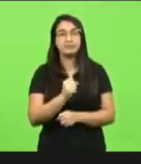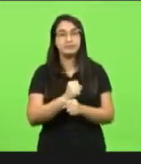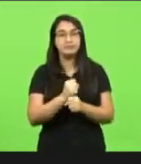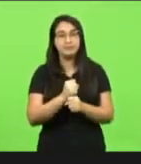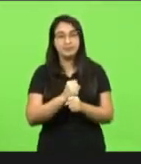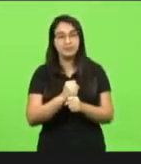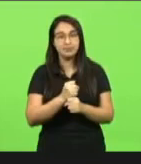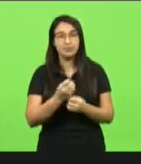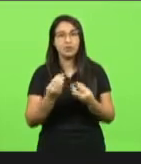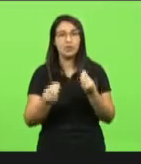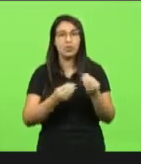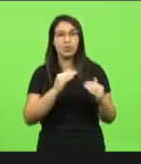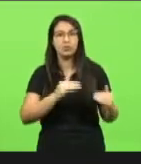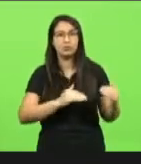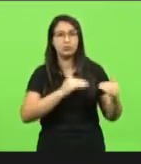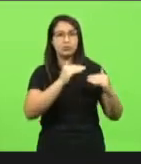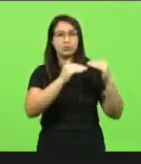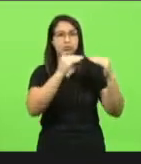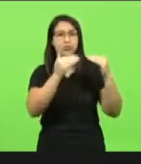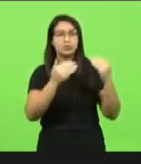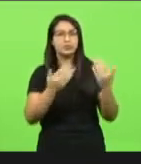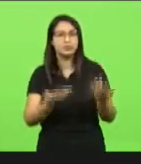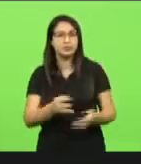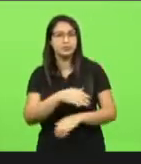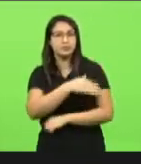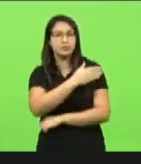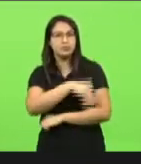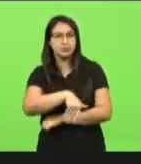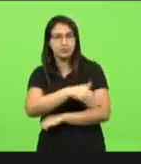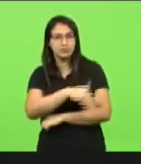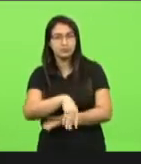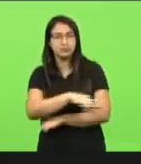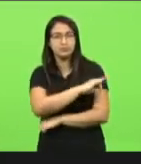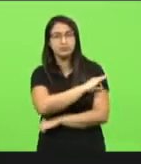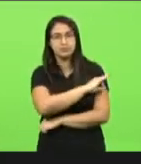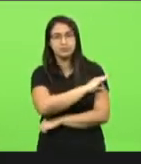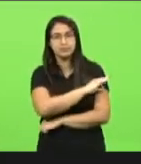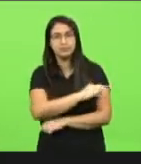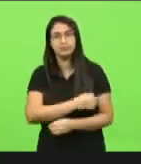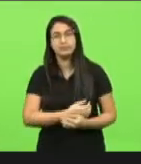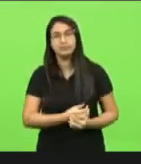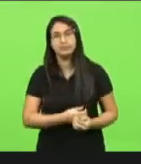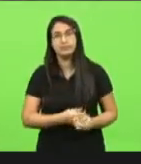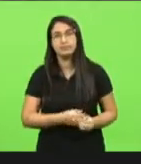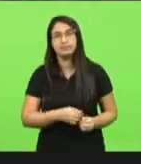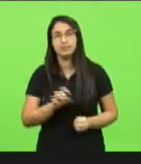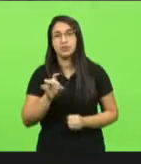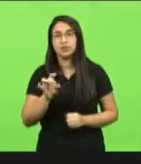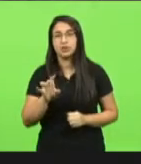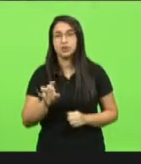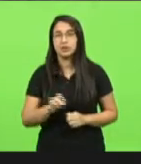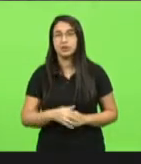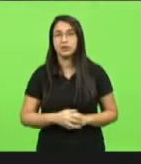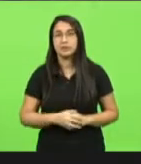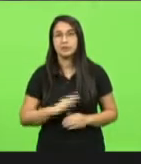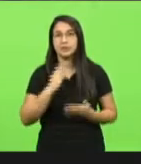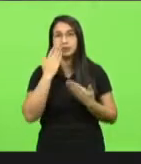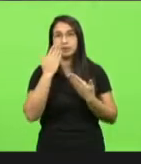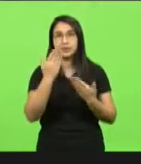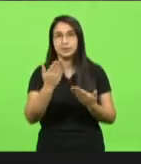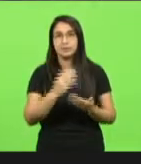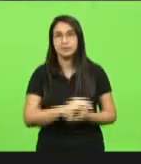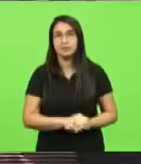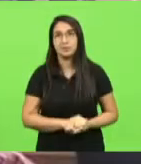das promoções das praças do Estado de Santa Catarina. Seria isso, deputado Kenyon Július. Muito obrigado pela parte. Obrigado, deputado